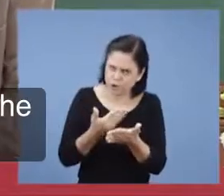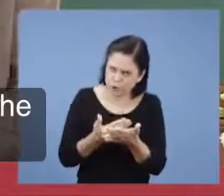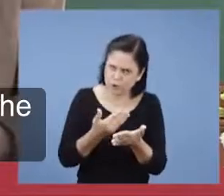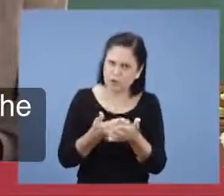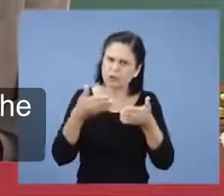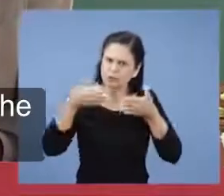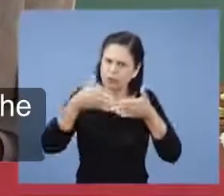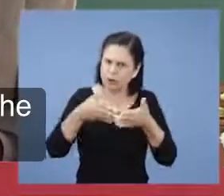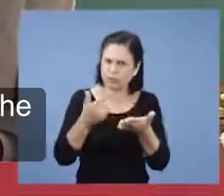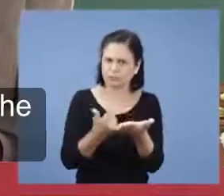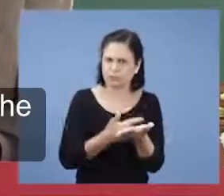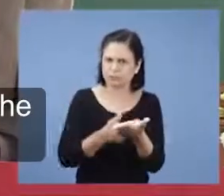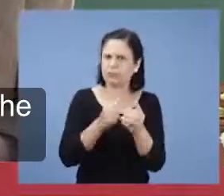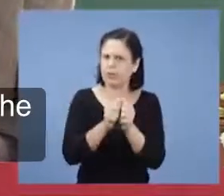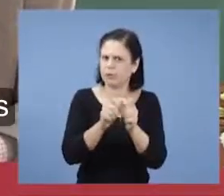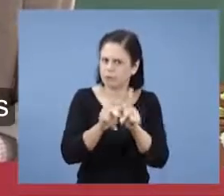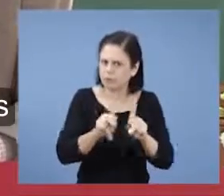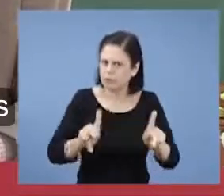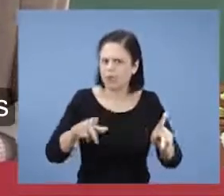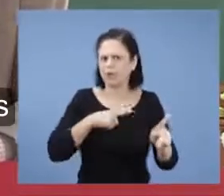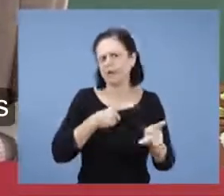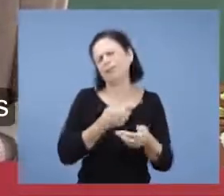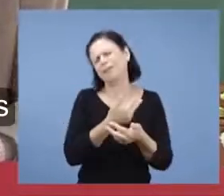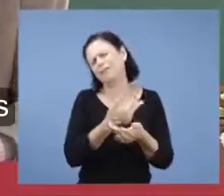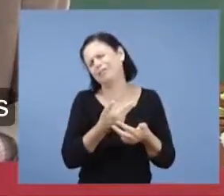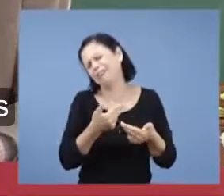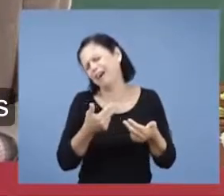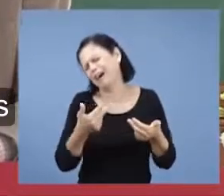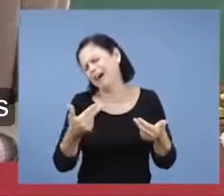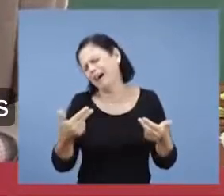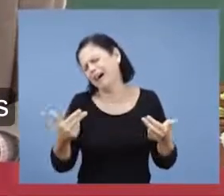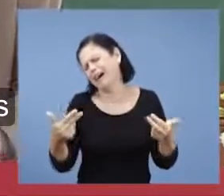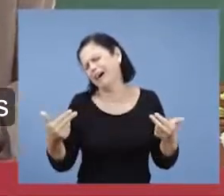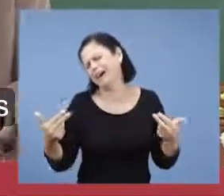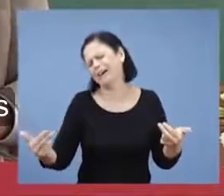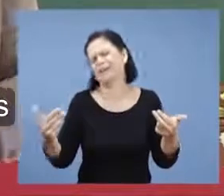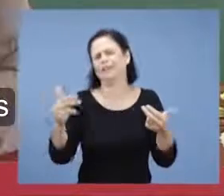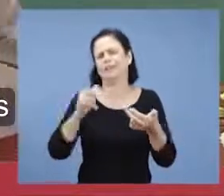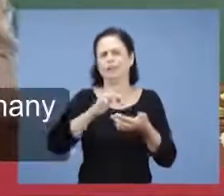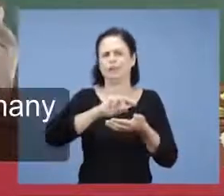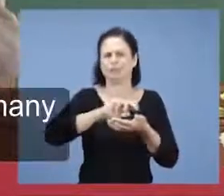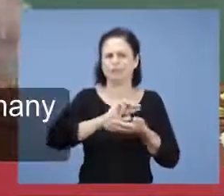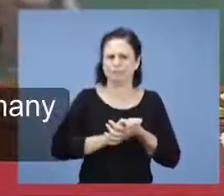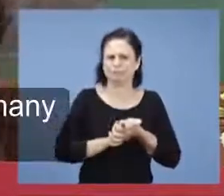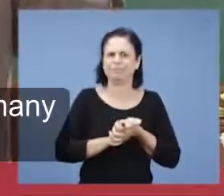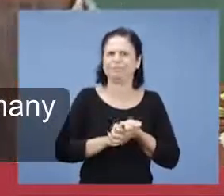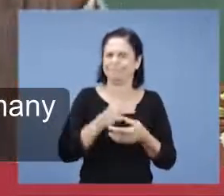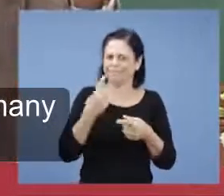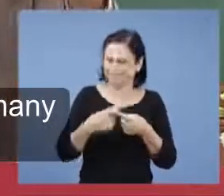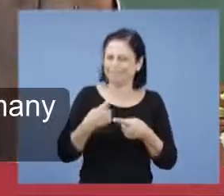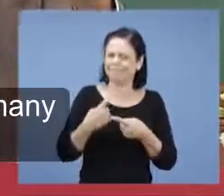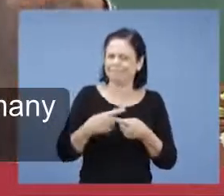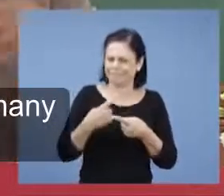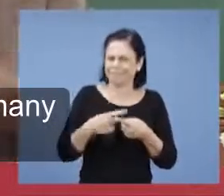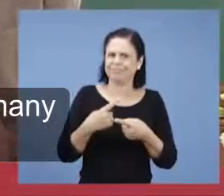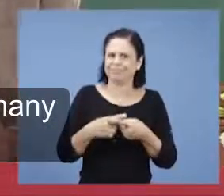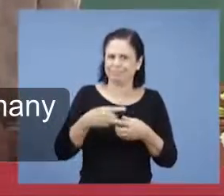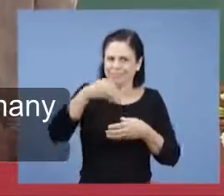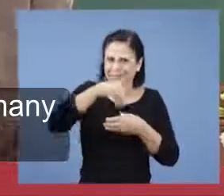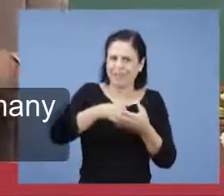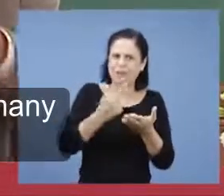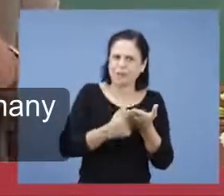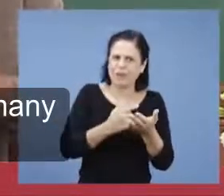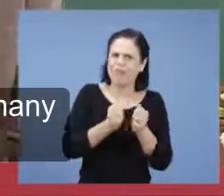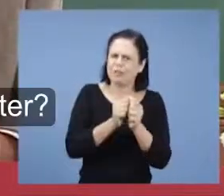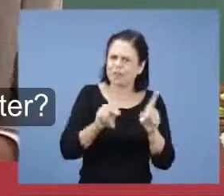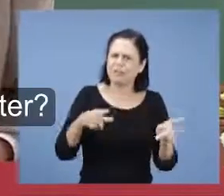Apocalipse. Há muita coisa, os irmãos não podem nem imaginar o que existe, nesse começo que já foi mencionado aqui.